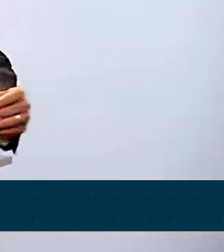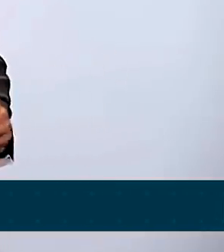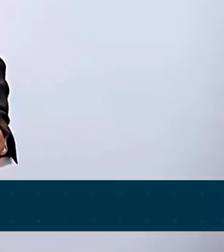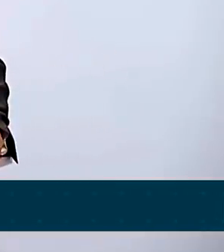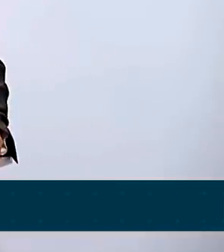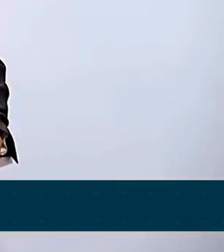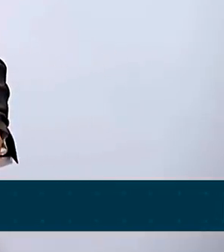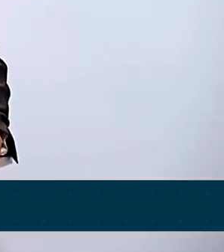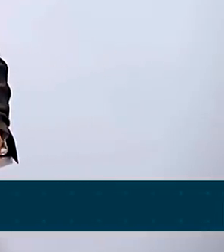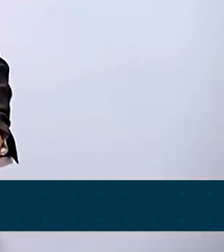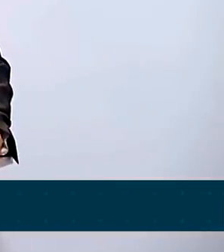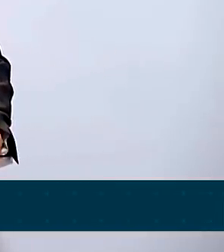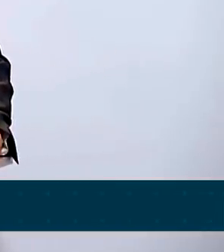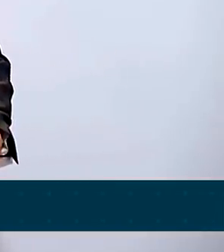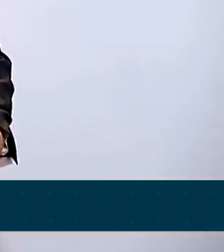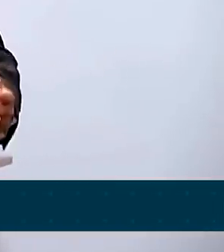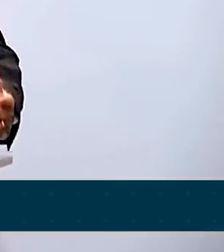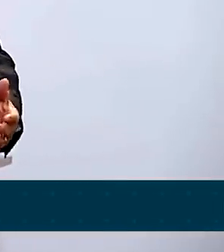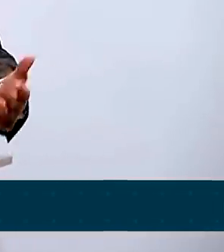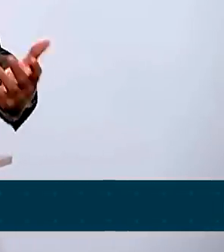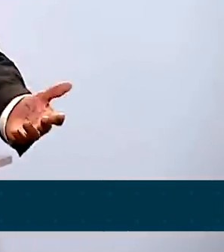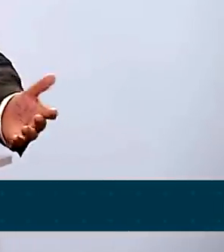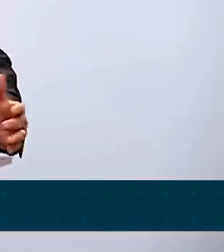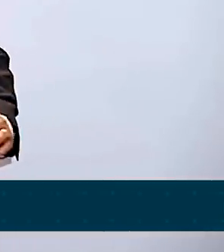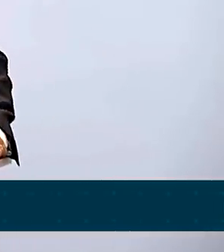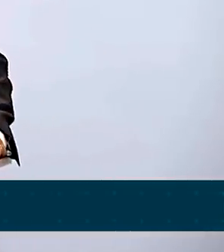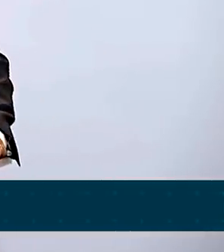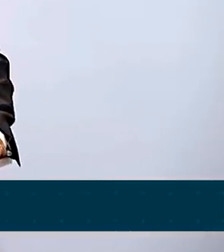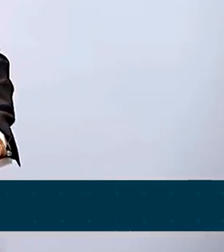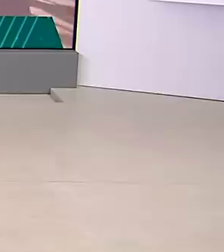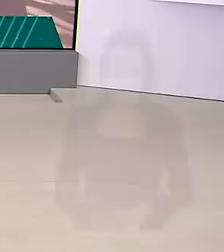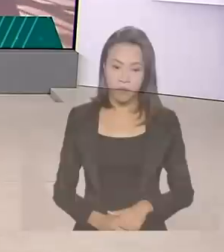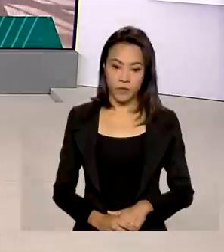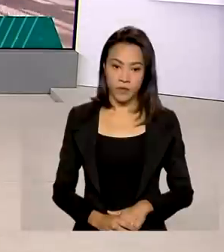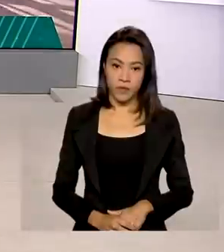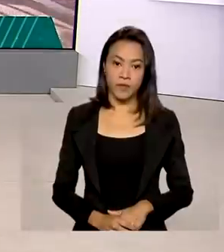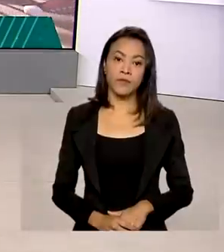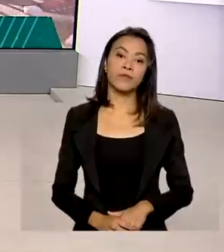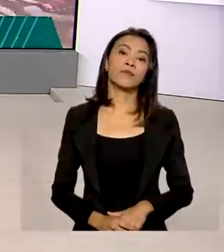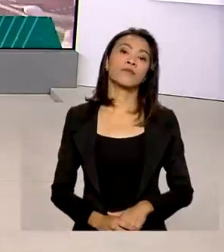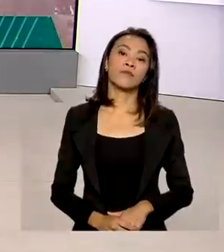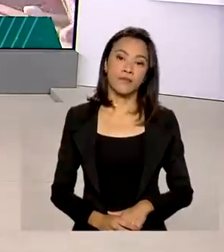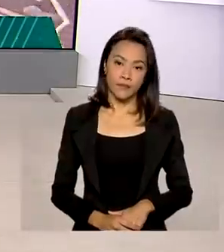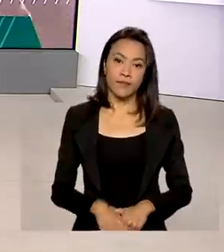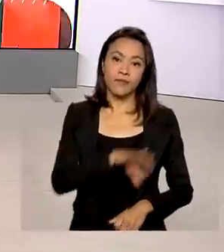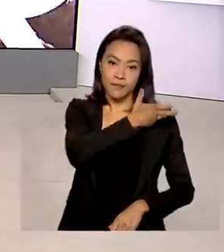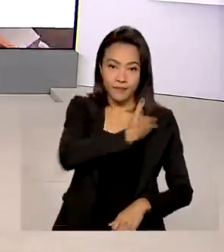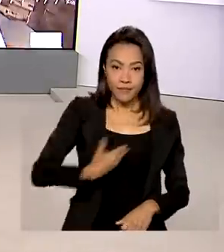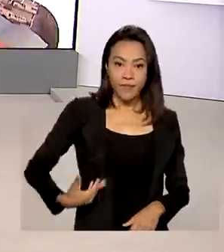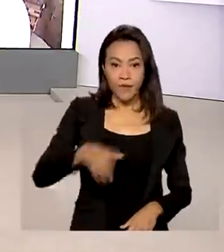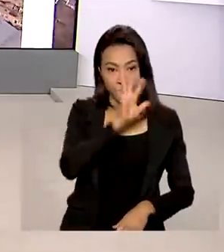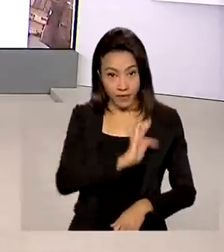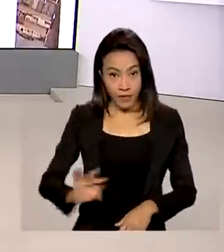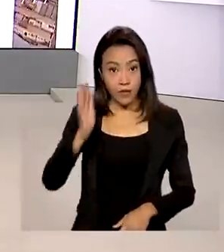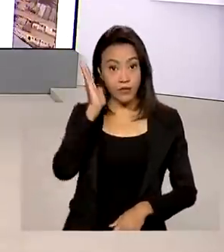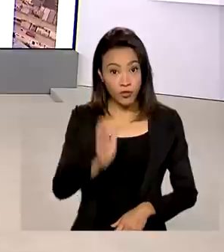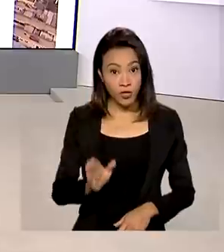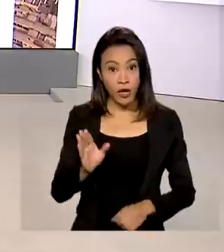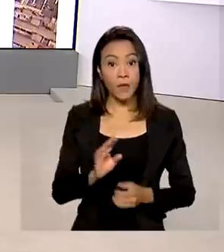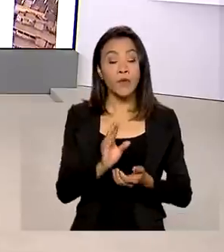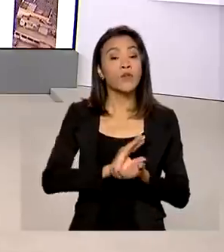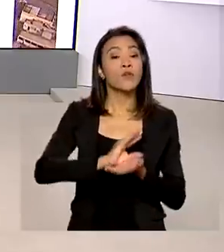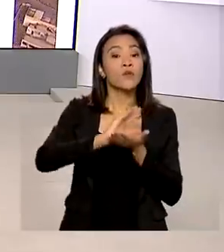medidas foram adotadas por eles lá, os estados, por nós, por aqui. O governo federal liberou mais uma